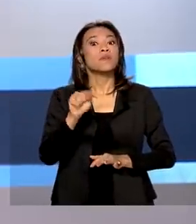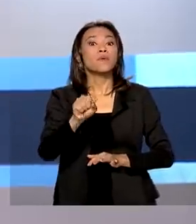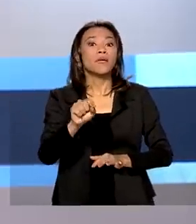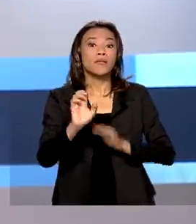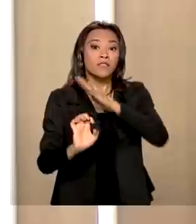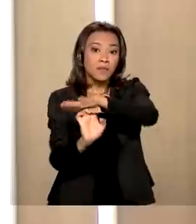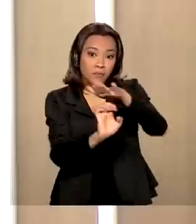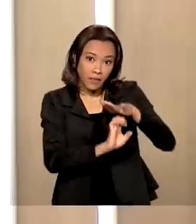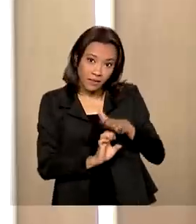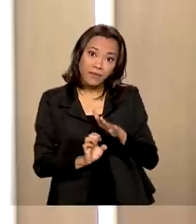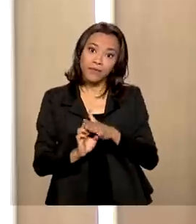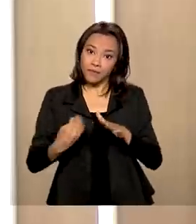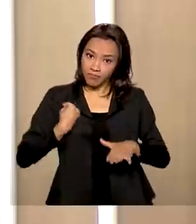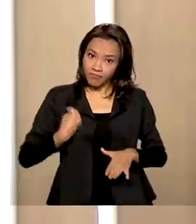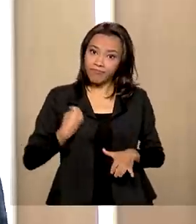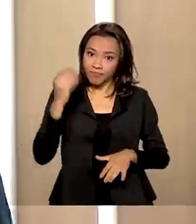Caldas.